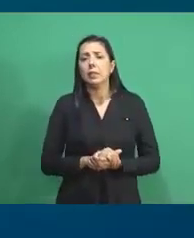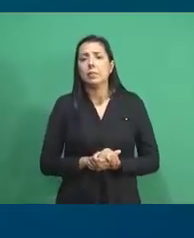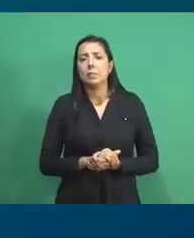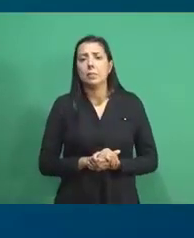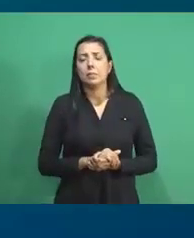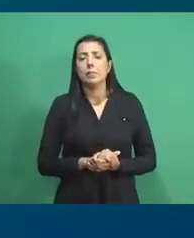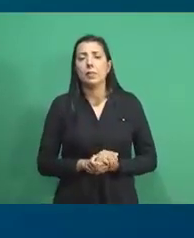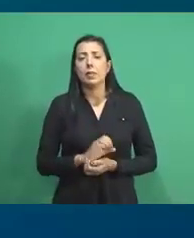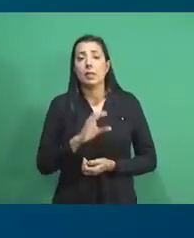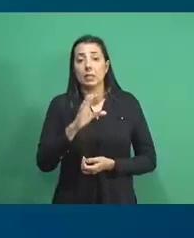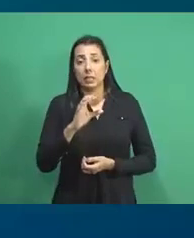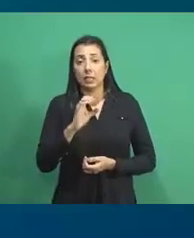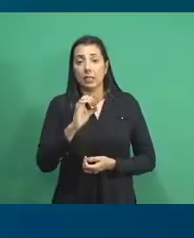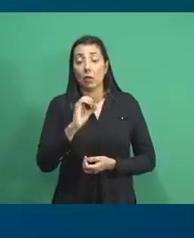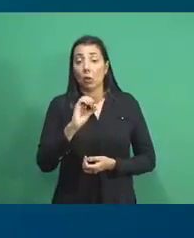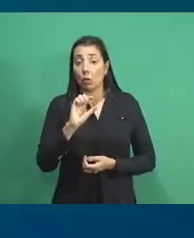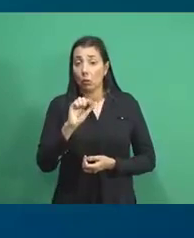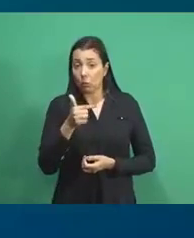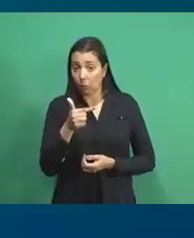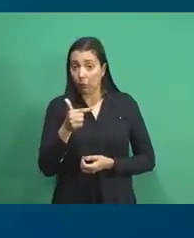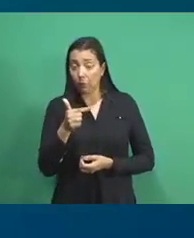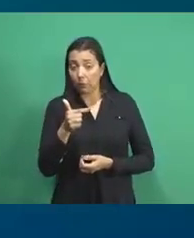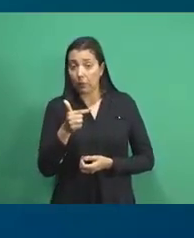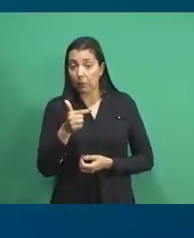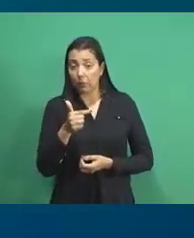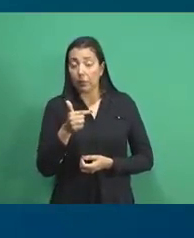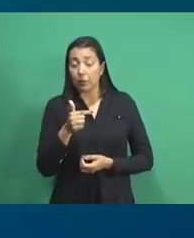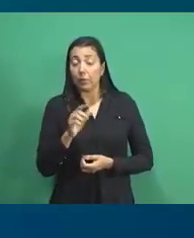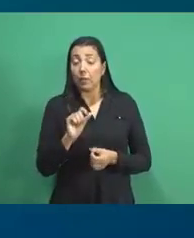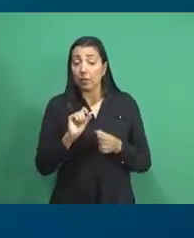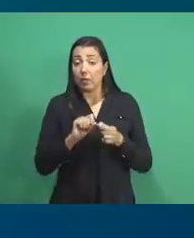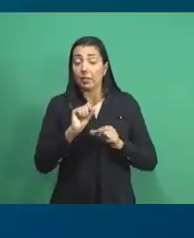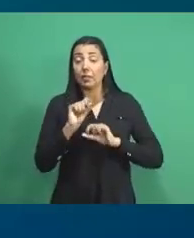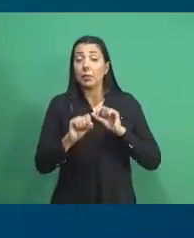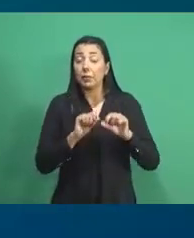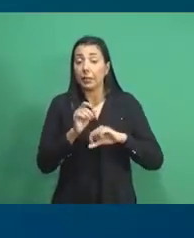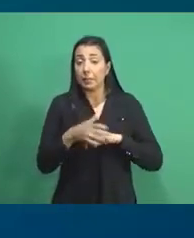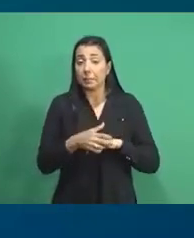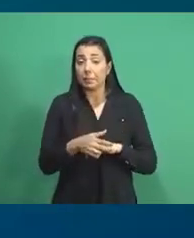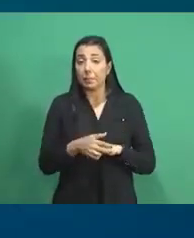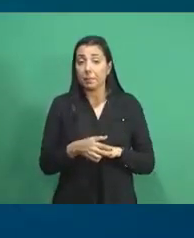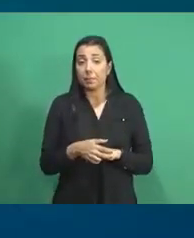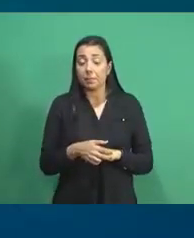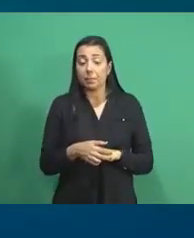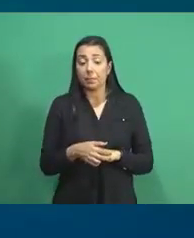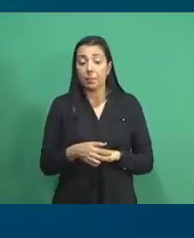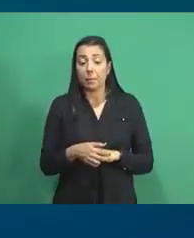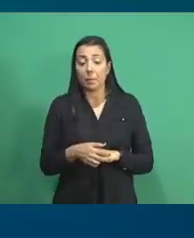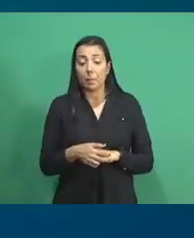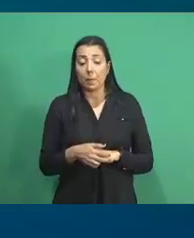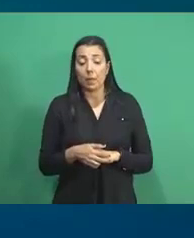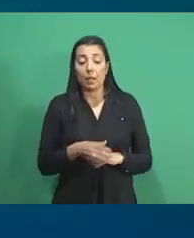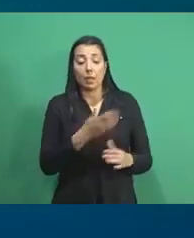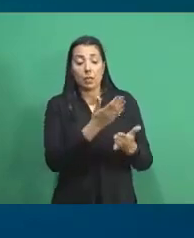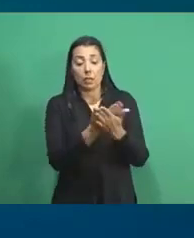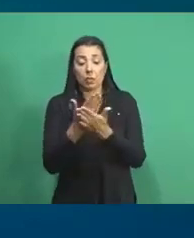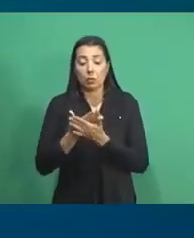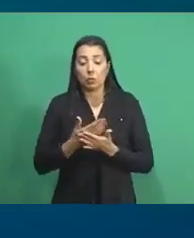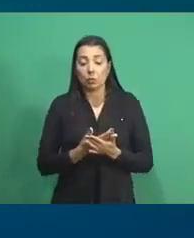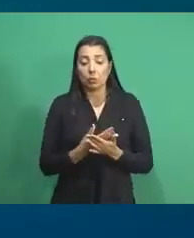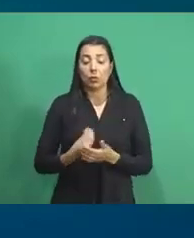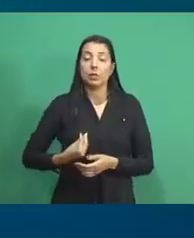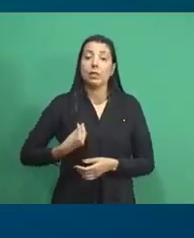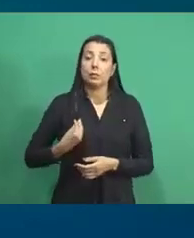CO2 Enrichment, ou seja, estudos na